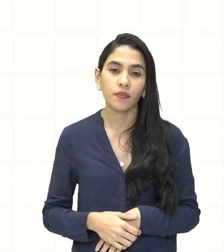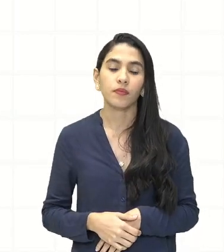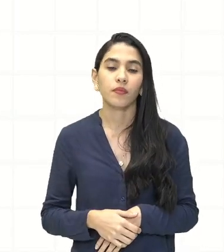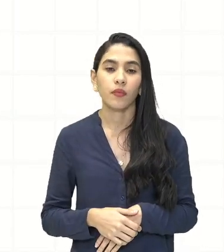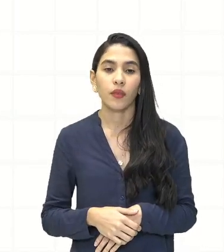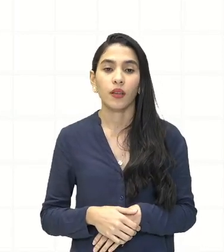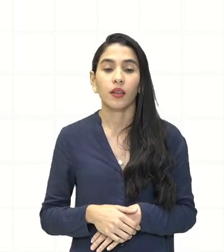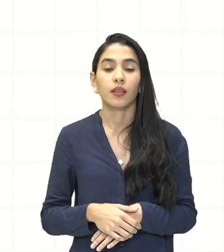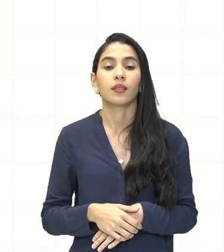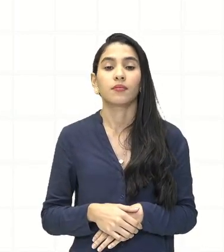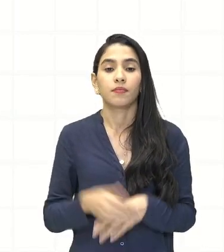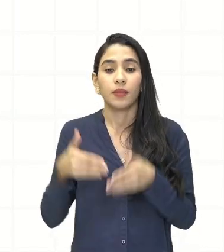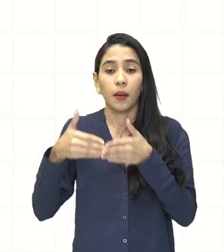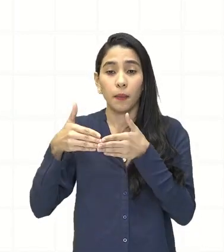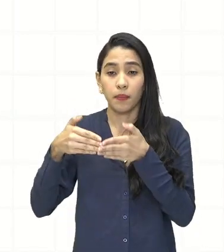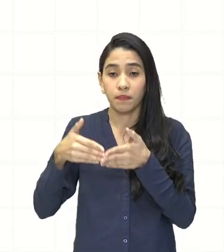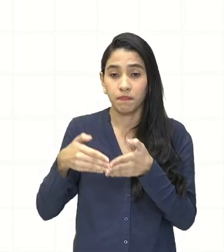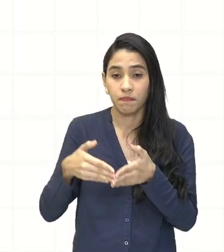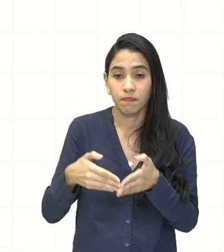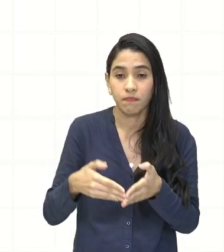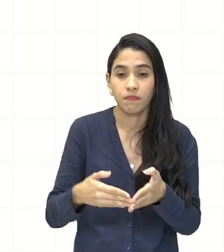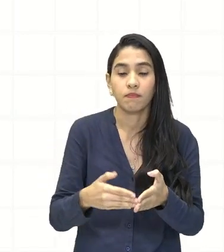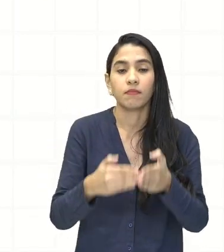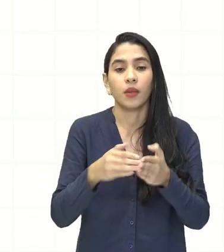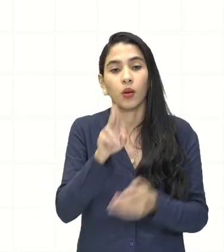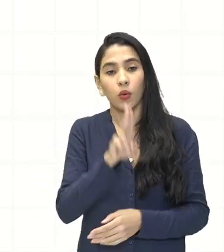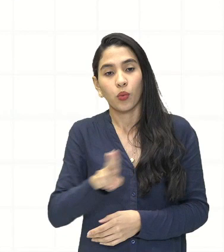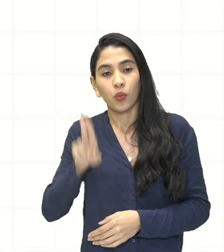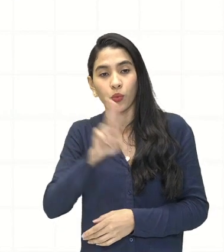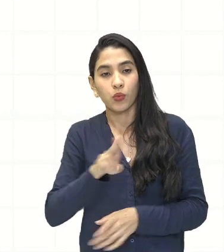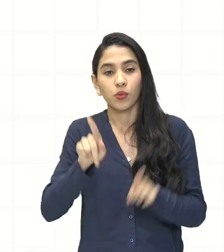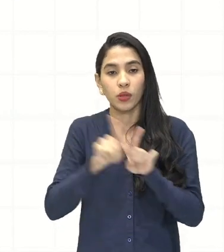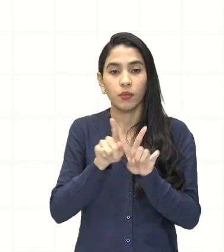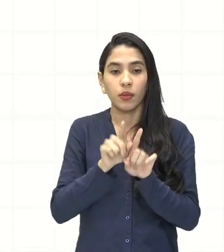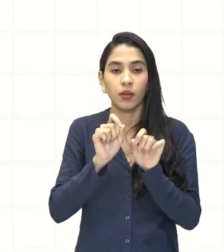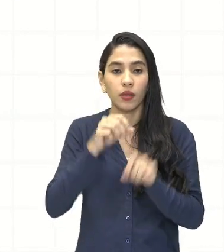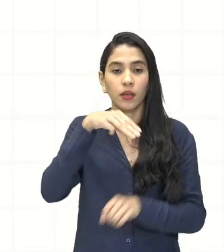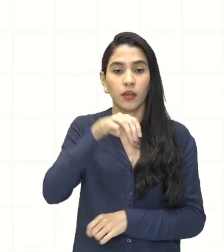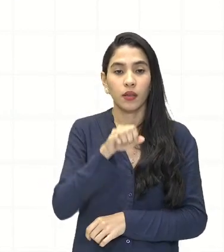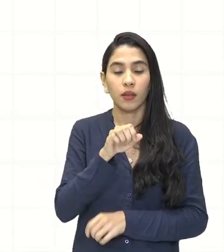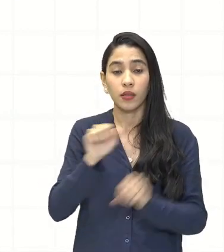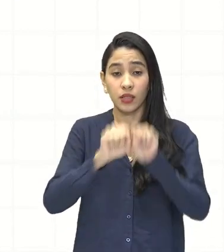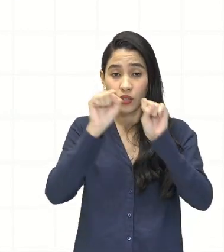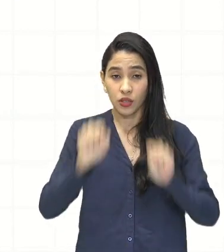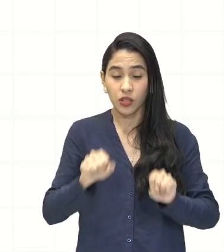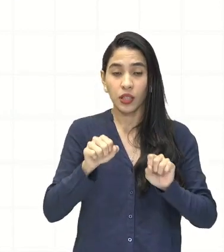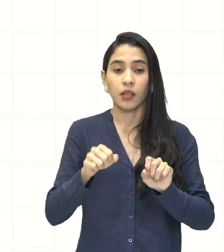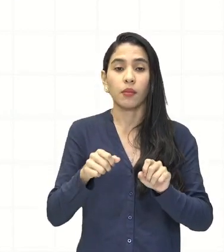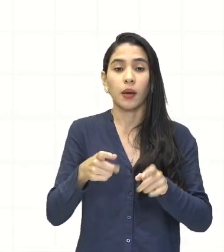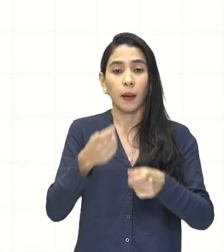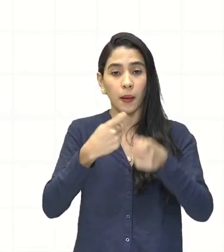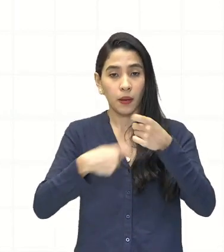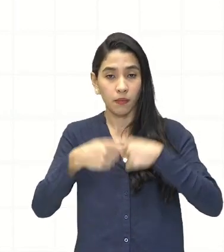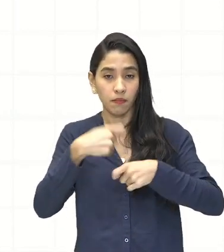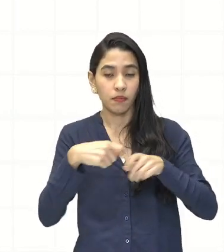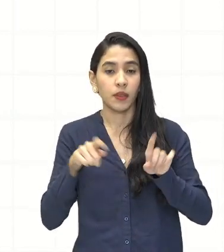navegações. E nós temos aí o uso do mercantilismo e do metalismo.